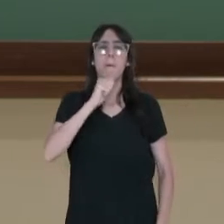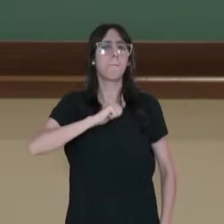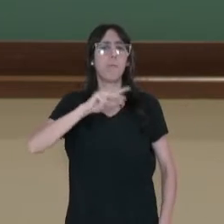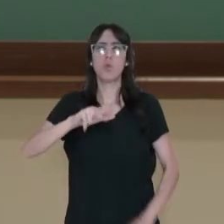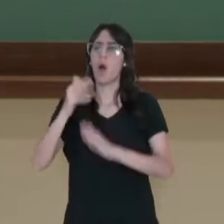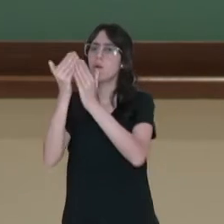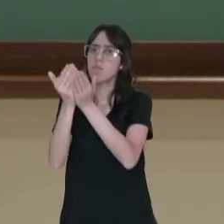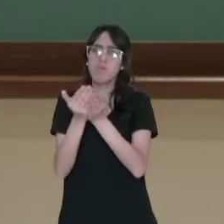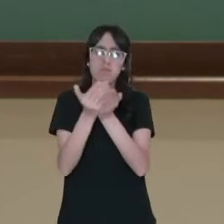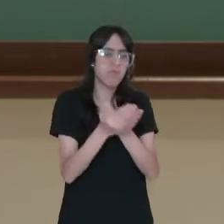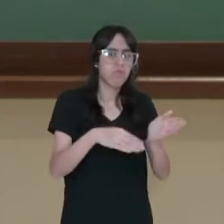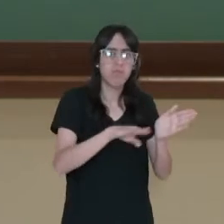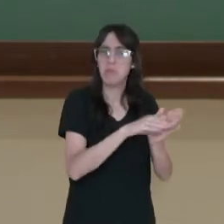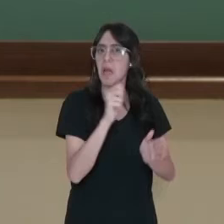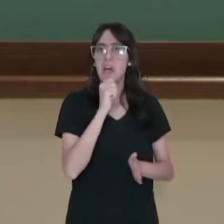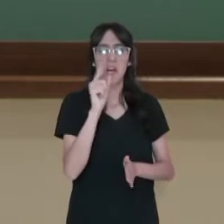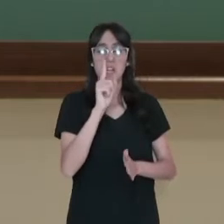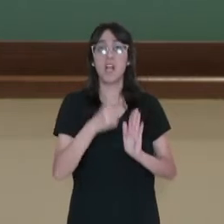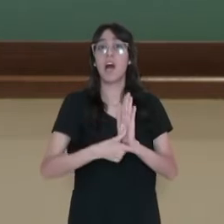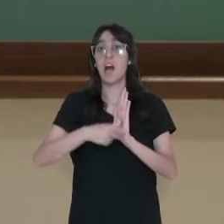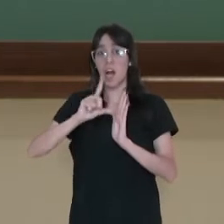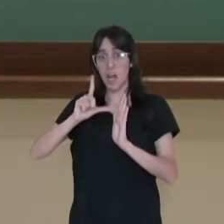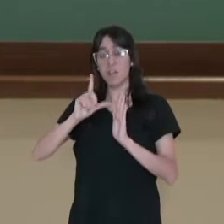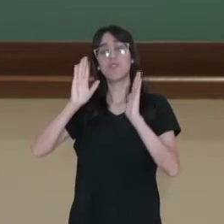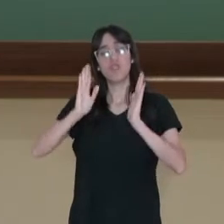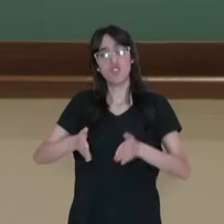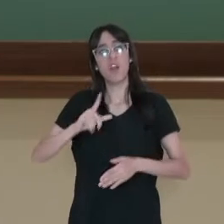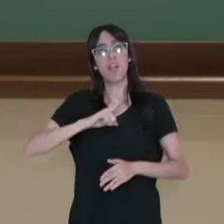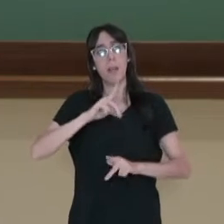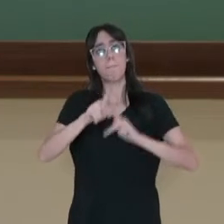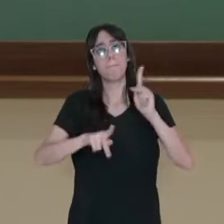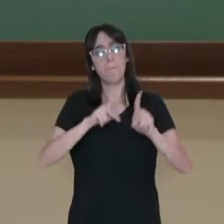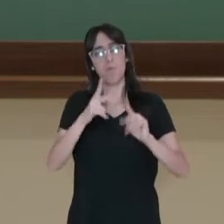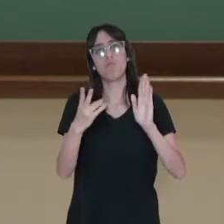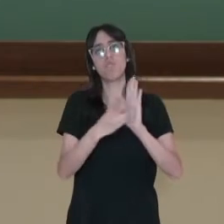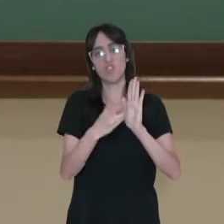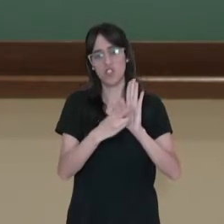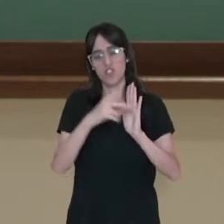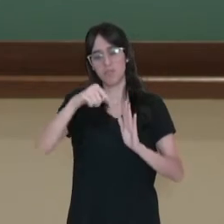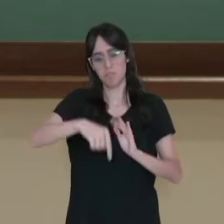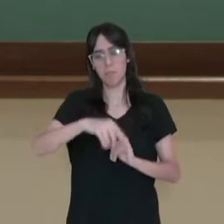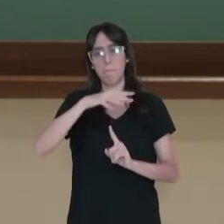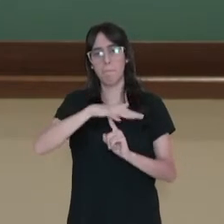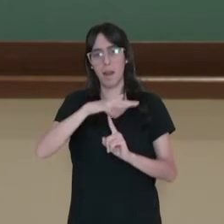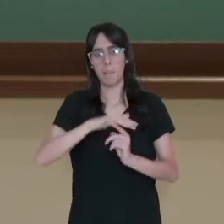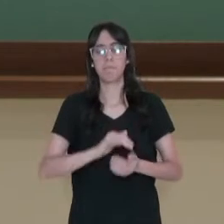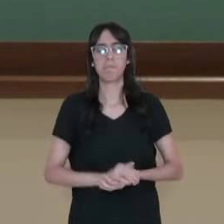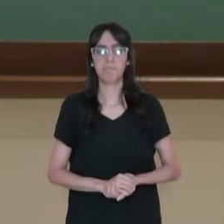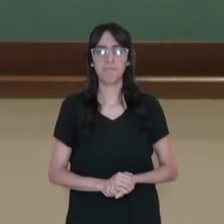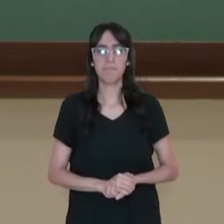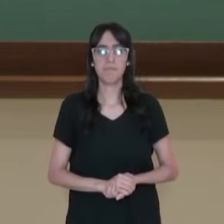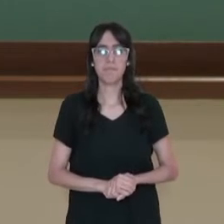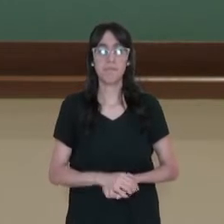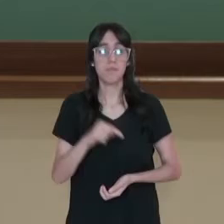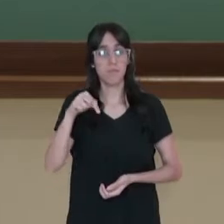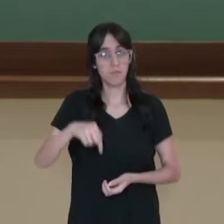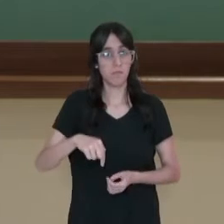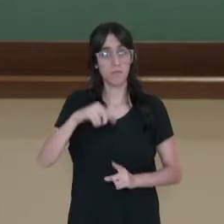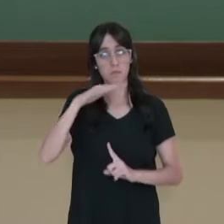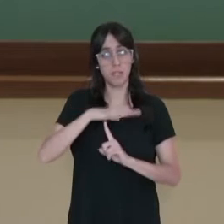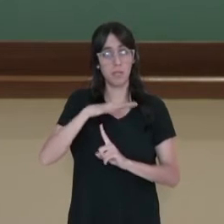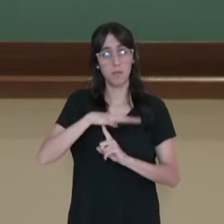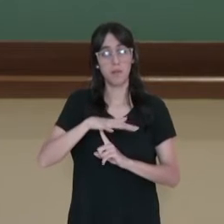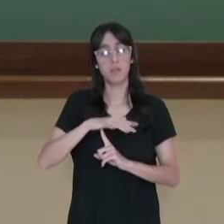de 1500 ao Brasil, já havia população indígena, povos originários no Paraná. Paraná que também passou pela experiência de